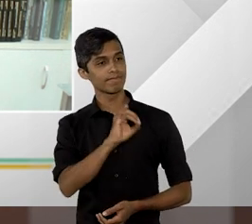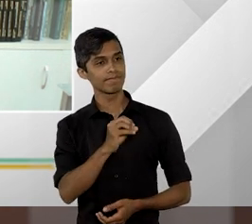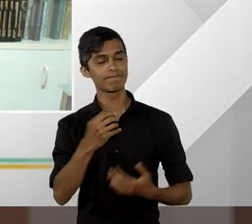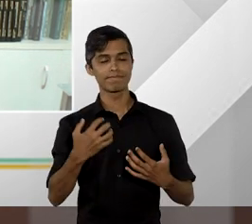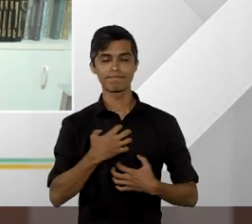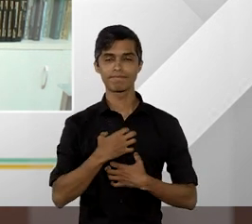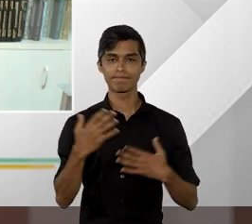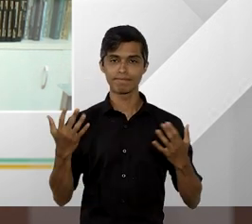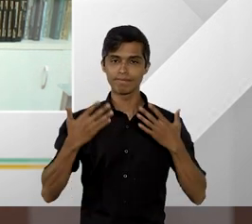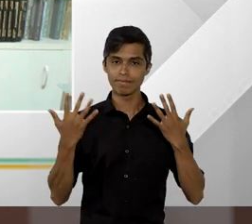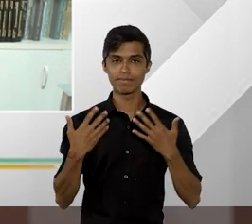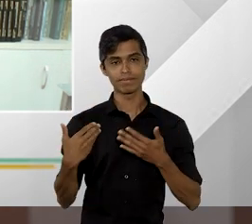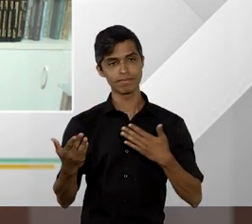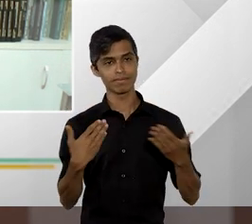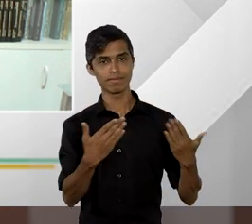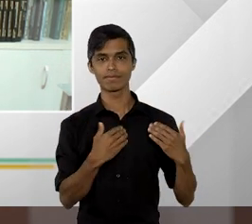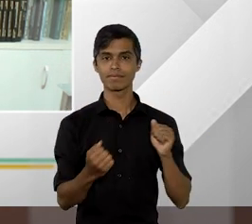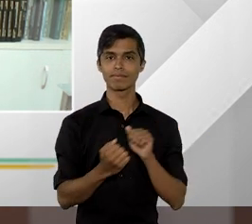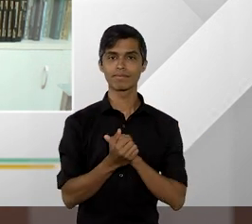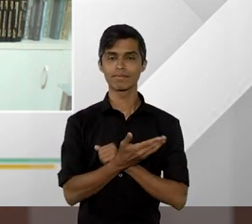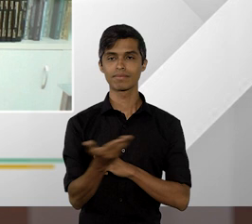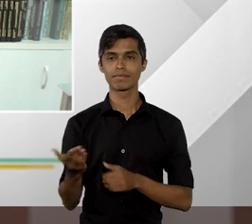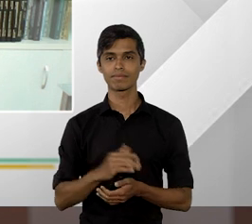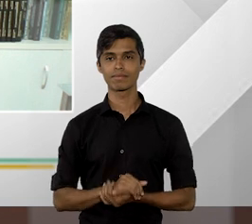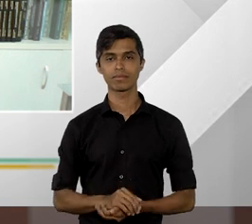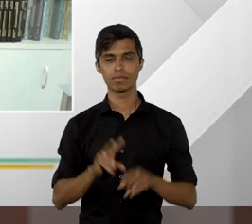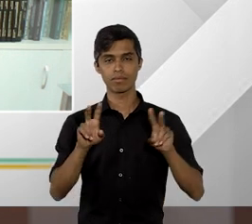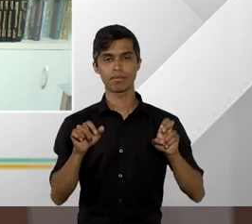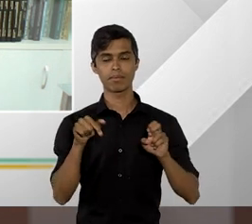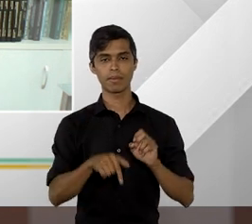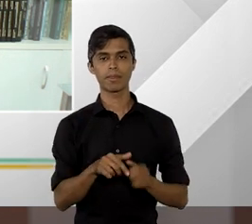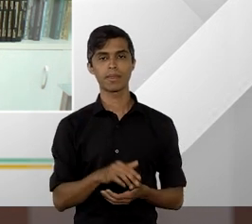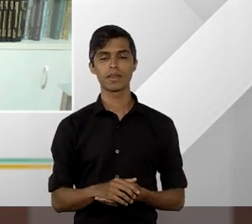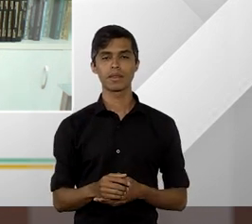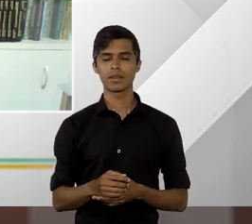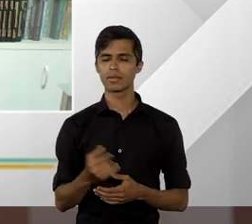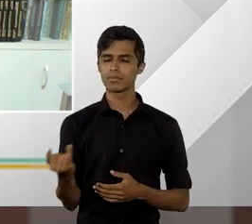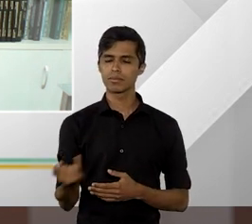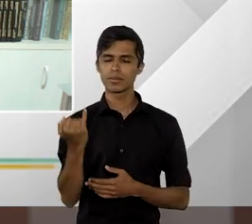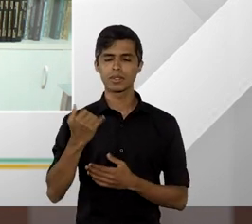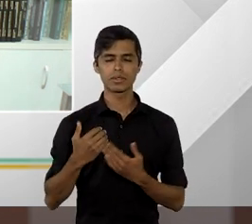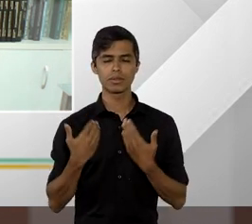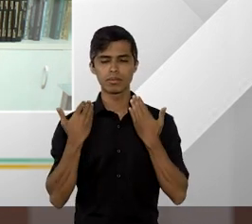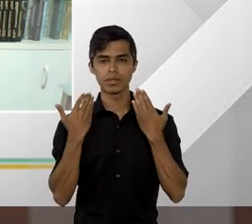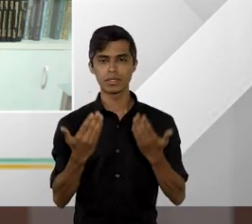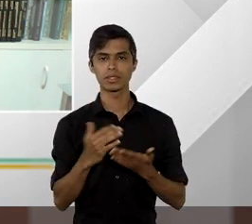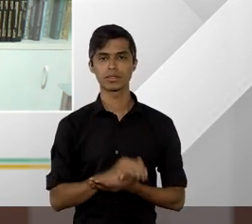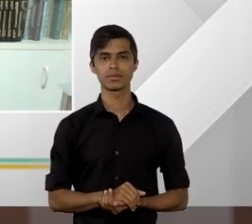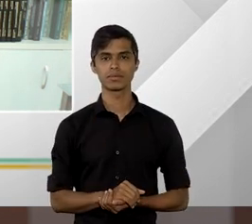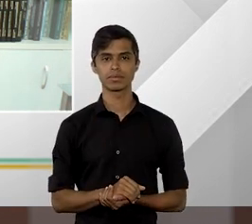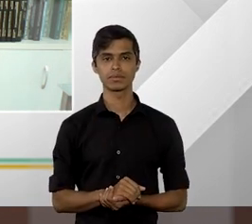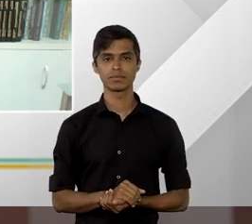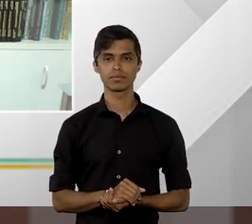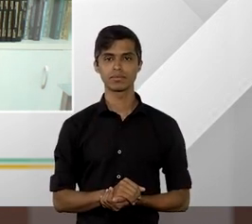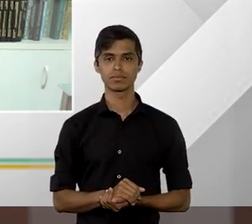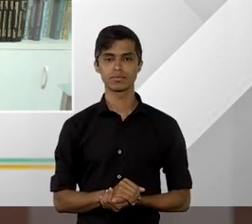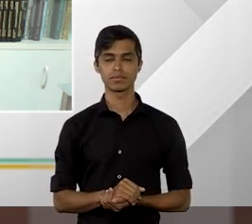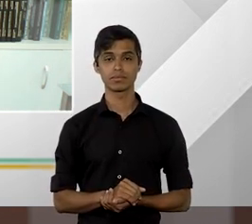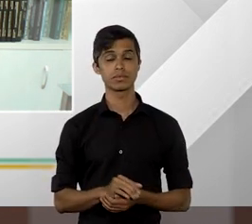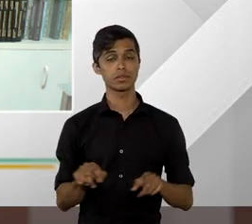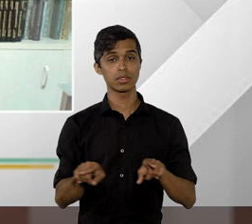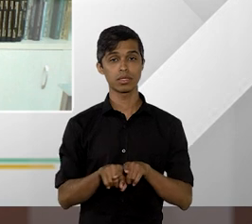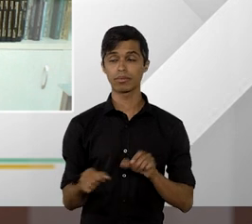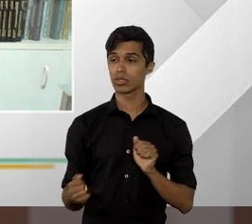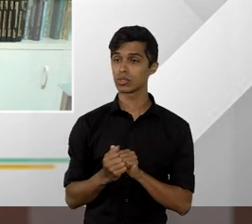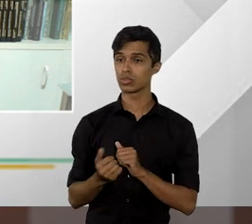poder conversar um pouco sobre esse tema que é dos mais relevantes atualmente para o nosso sistema de justiça, sobretudo